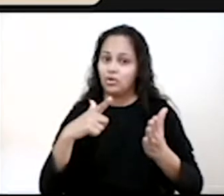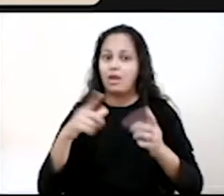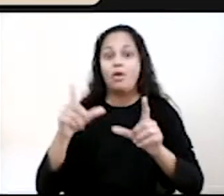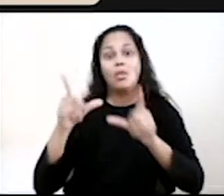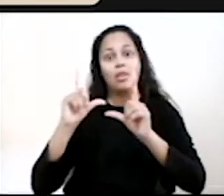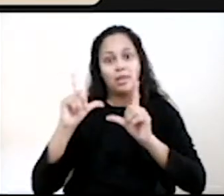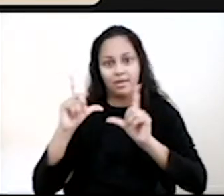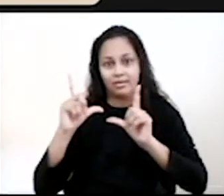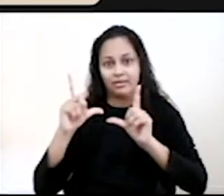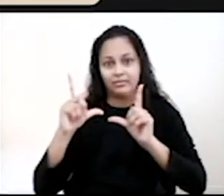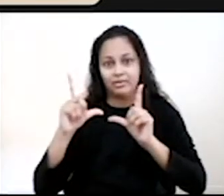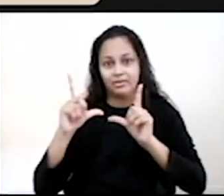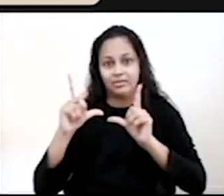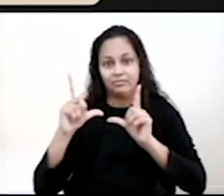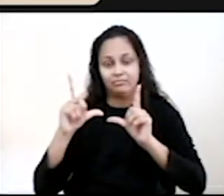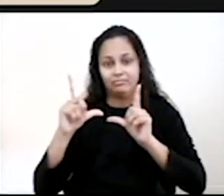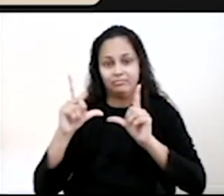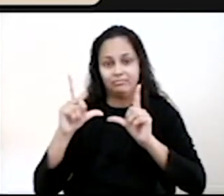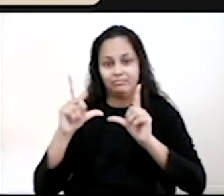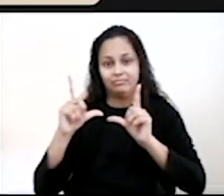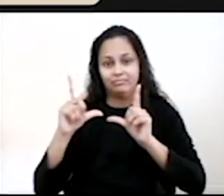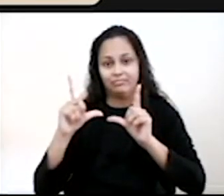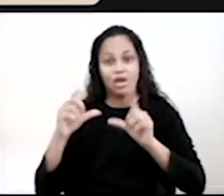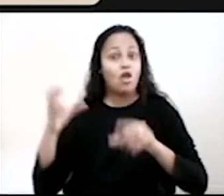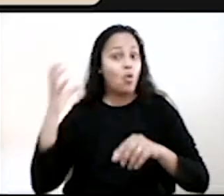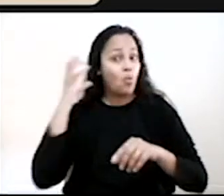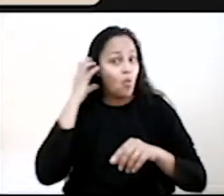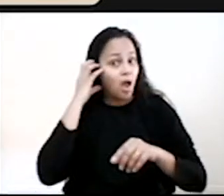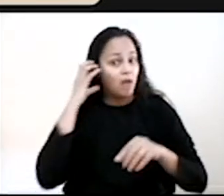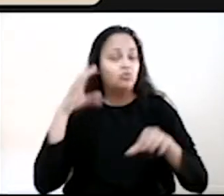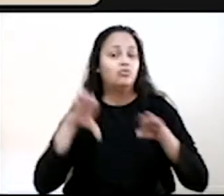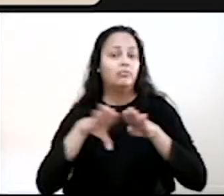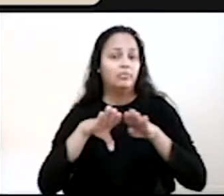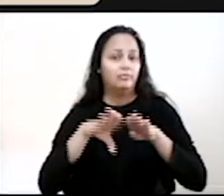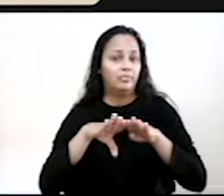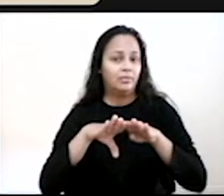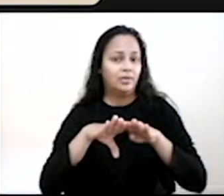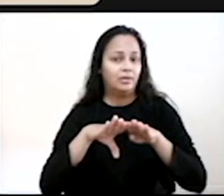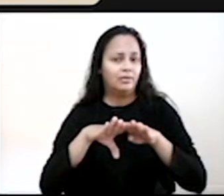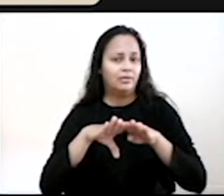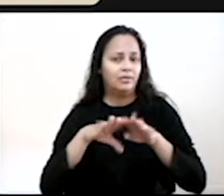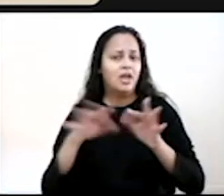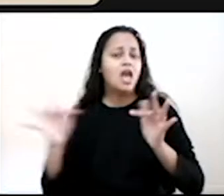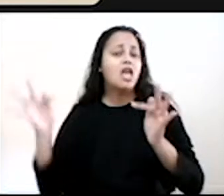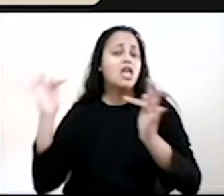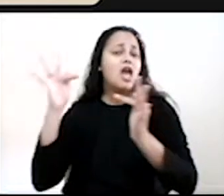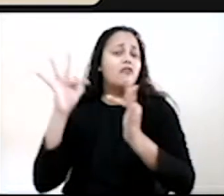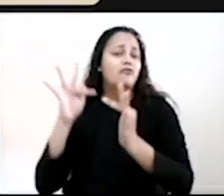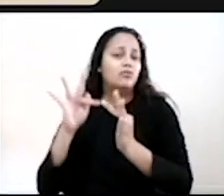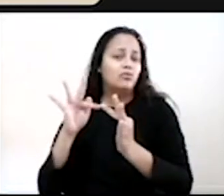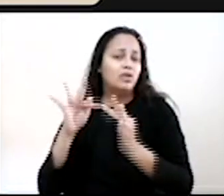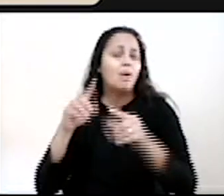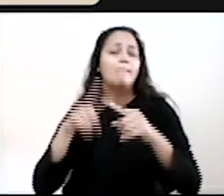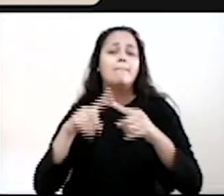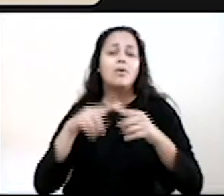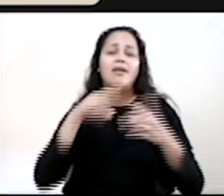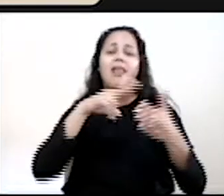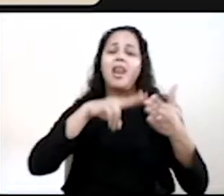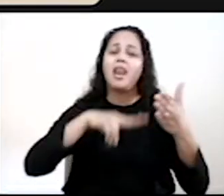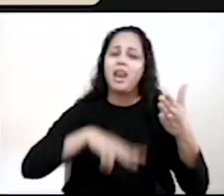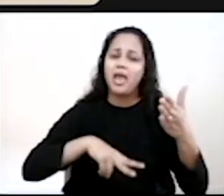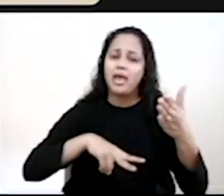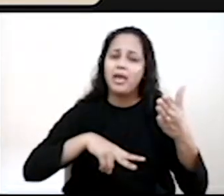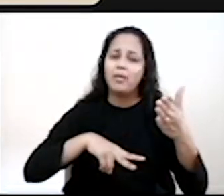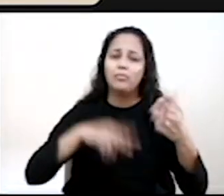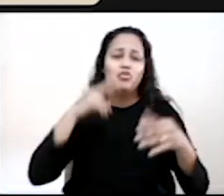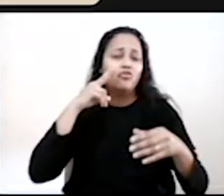televisivo, que aparece lá na televisão, ou mesmo no rádio. E qual que é a função? Por que nós lemos,